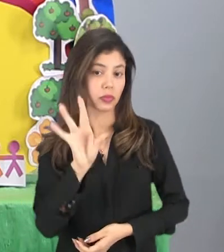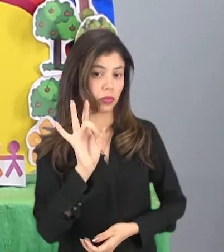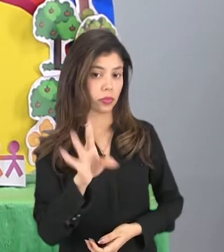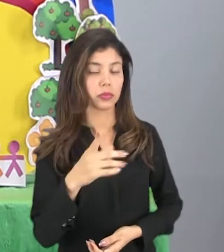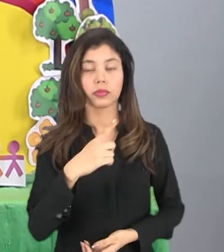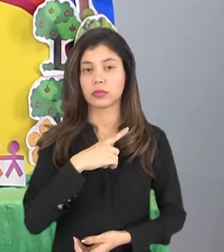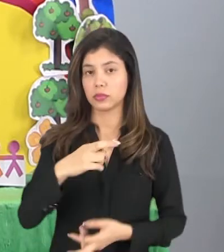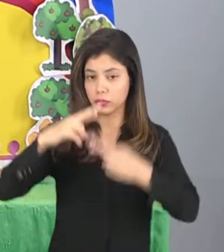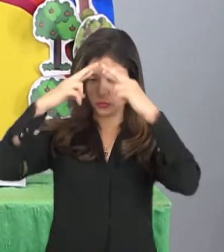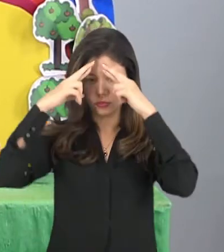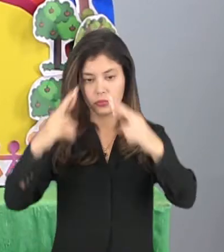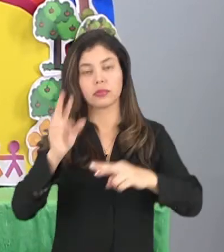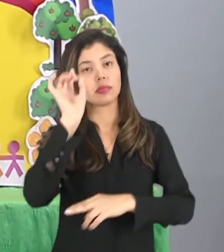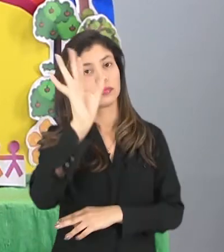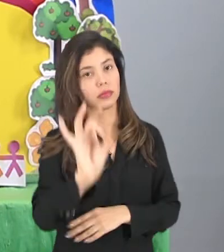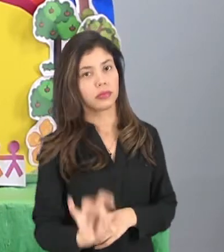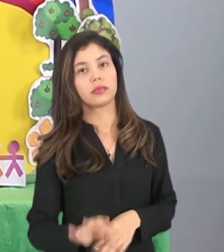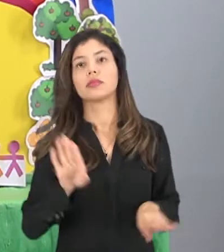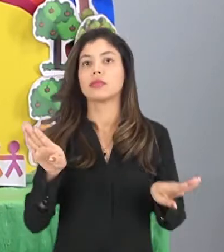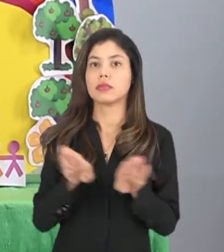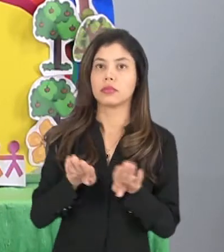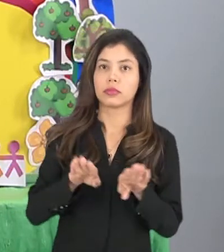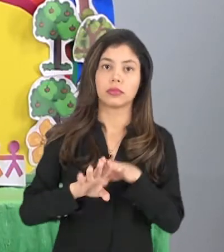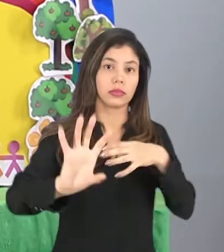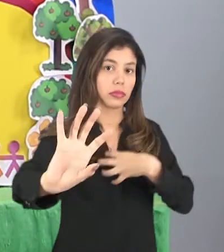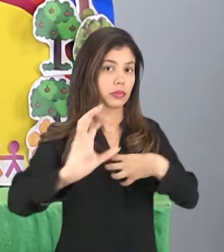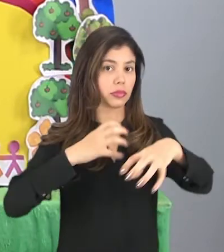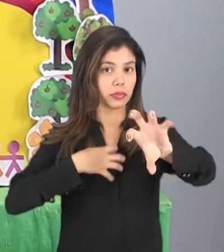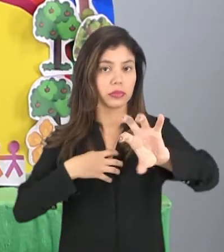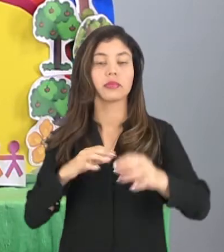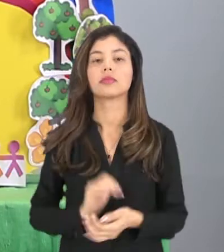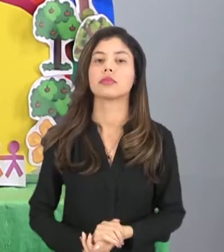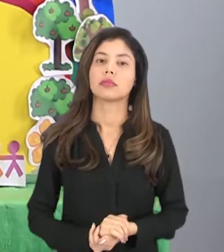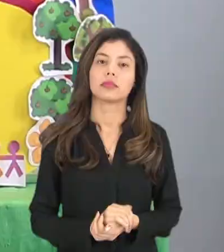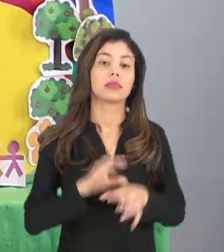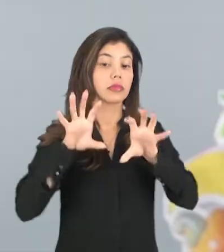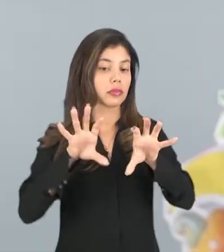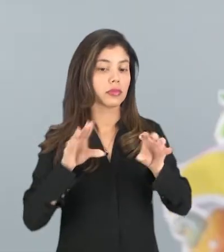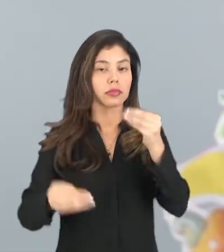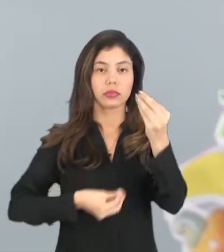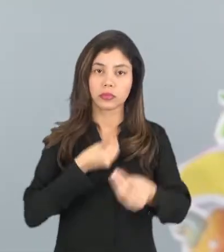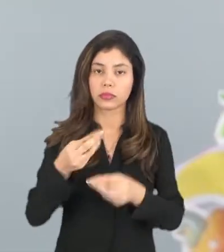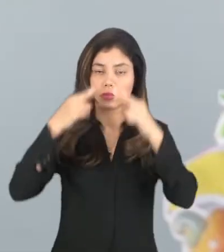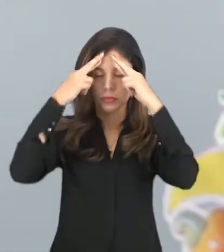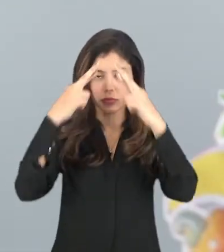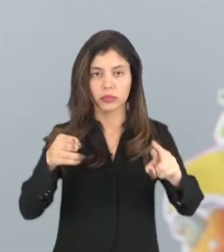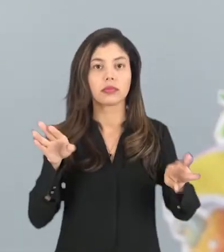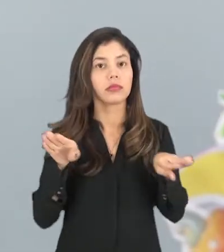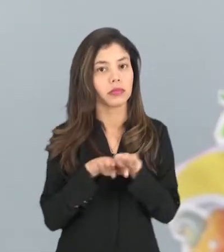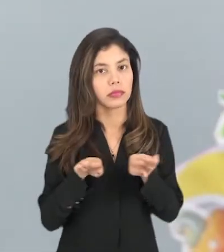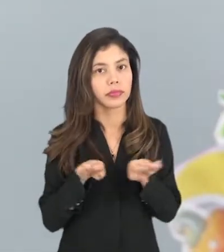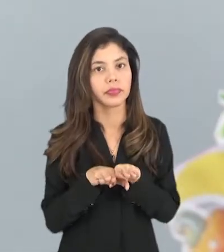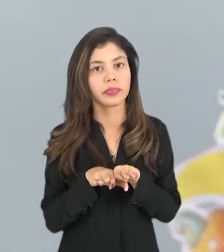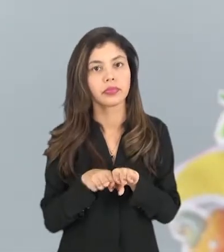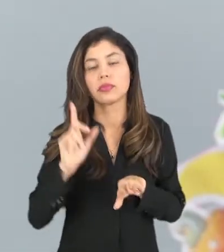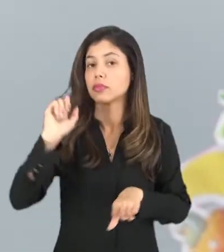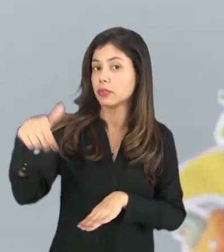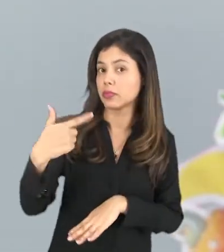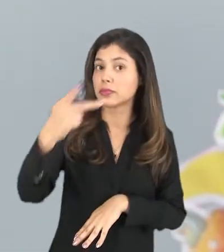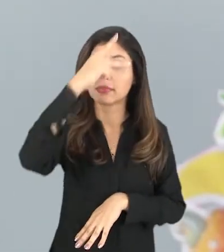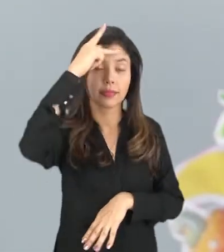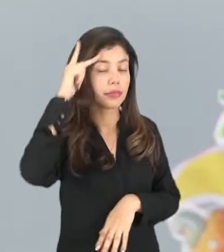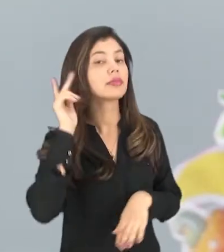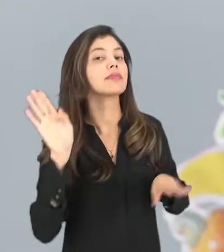gente manter o respeito e manter a empatia. assim como nós gostaríamos de ser respeitados e também que outras